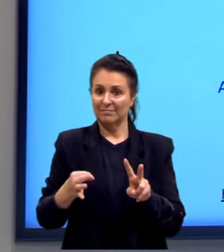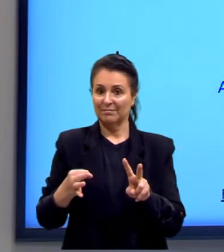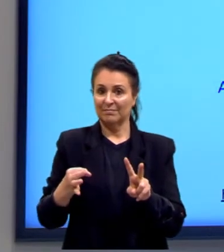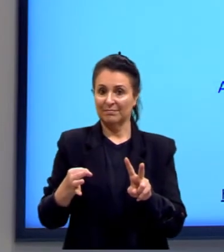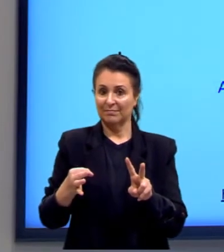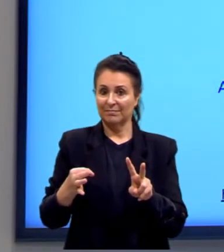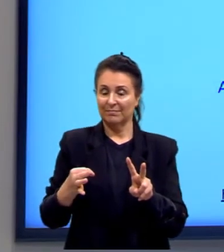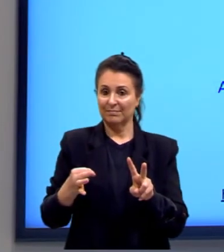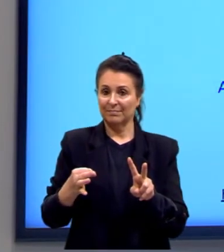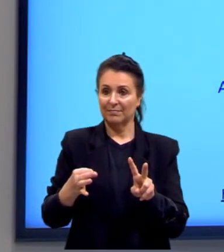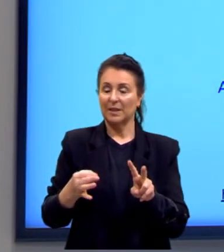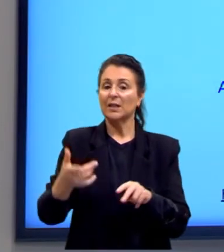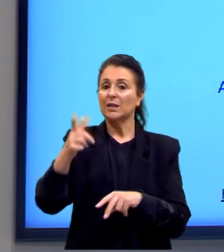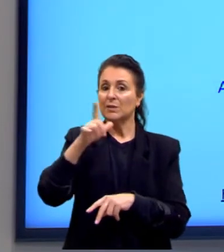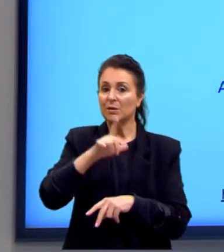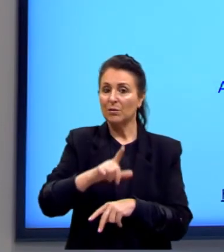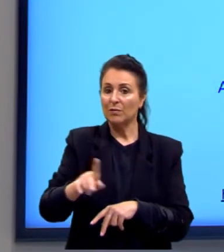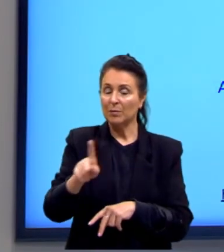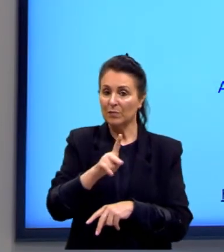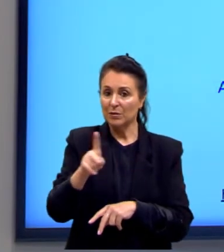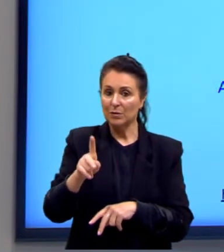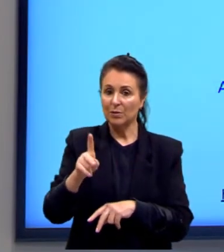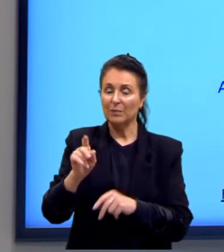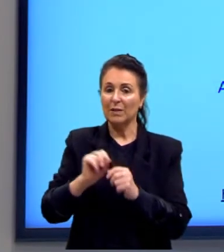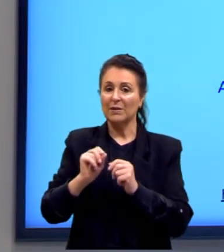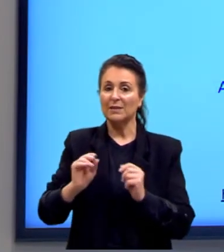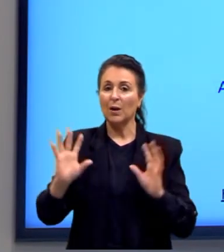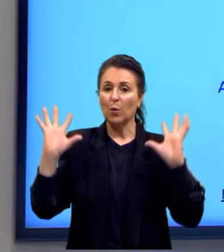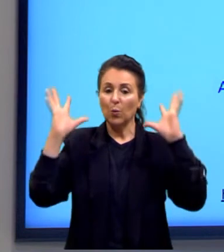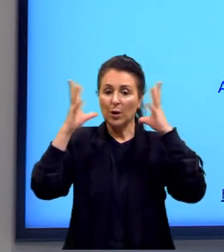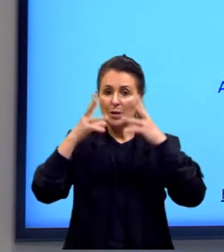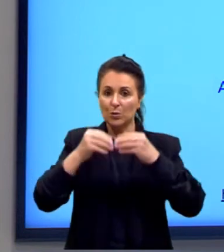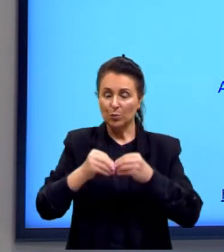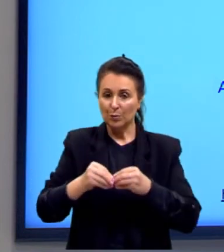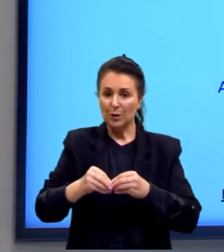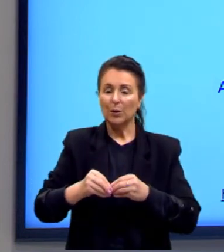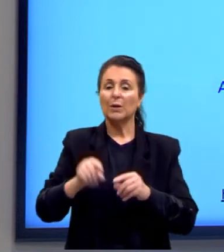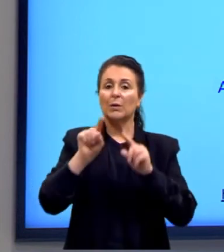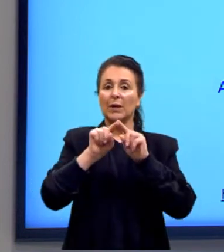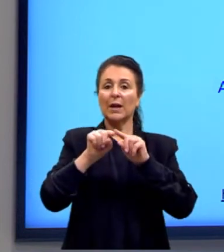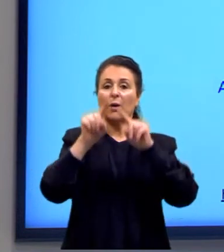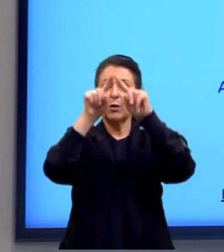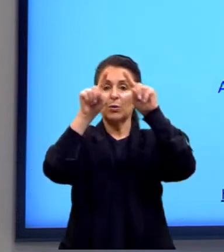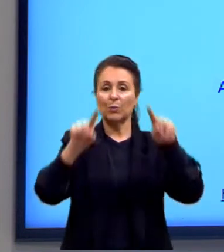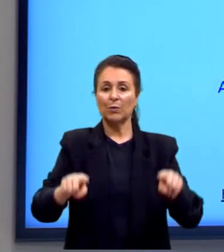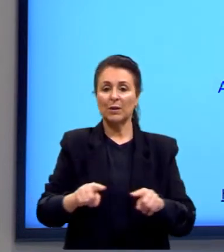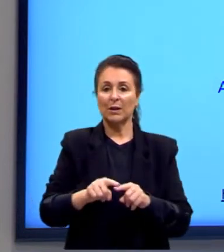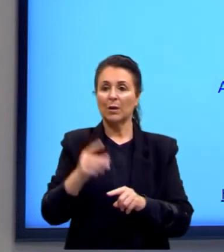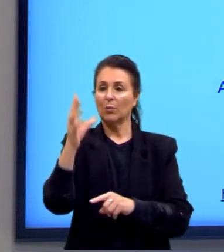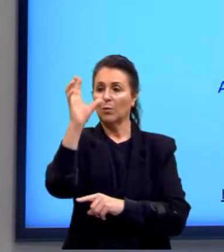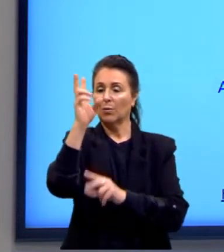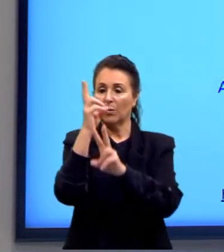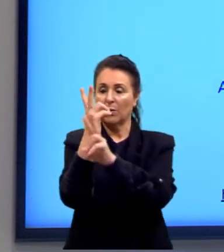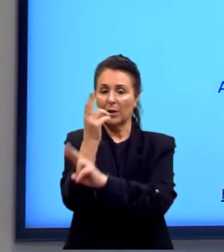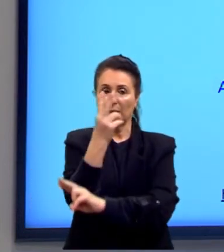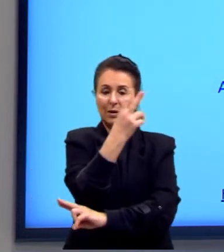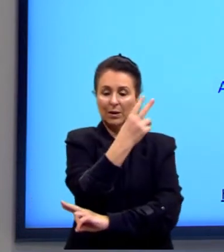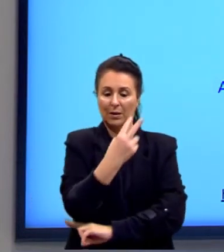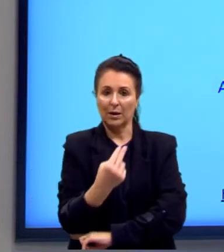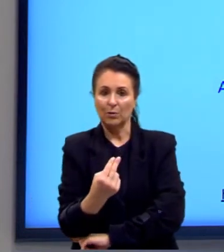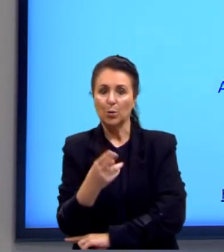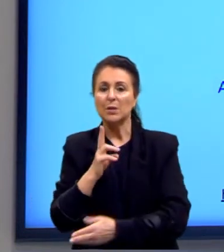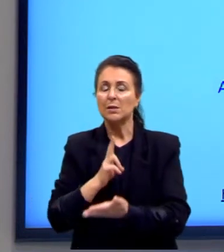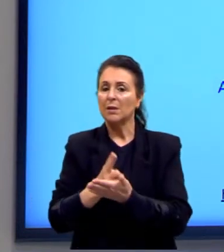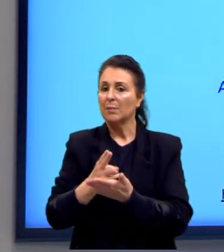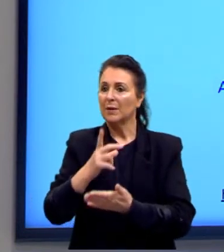Aqui eu trago para vocês, então, um resuminho sobre o triângulo equilátero. Nós temos, então, sempre em um